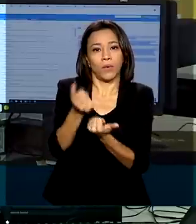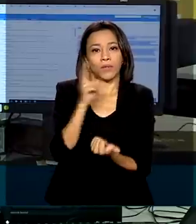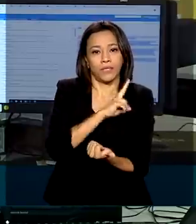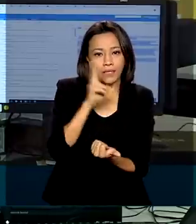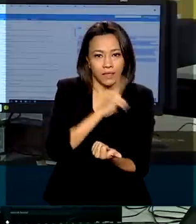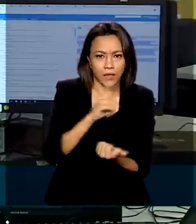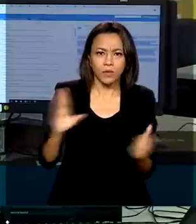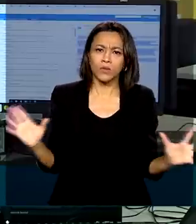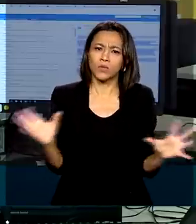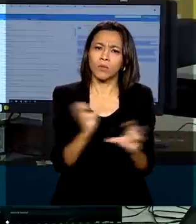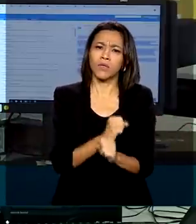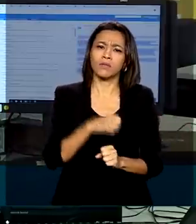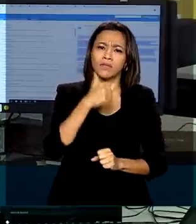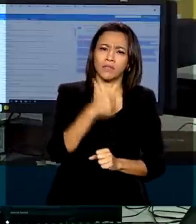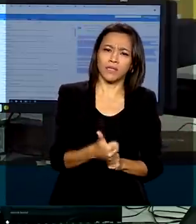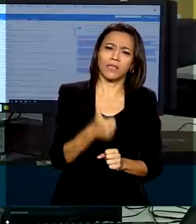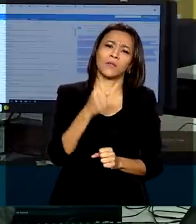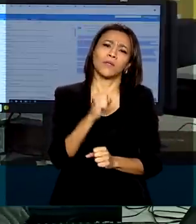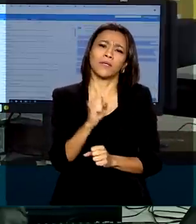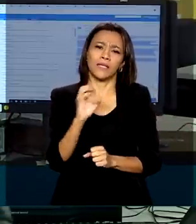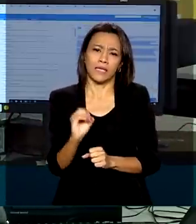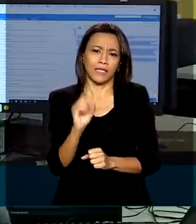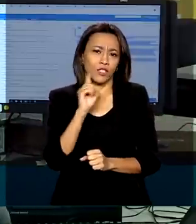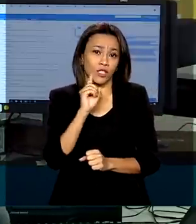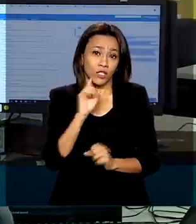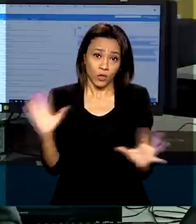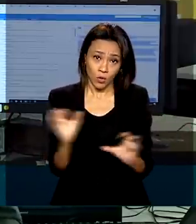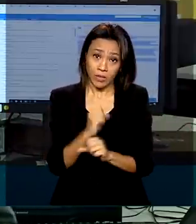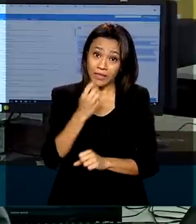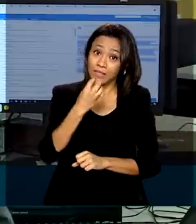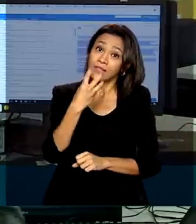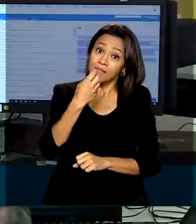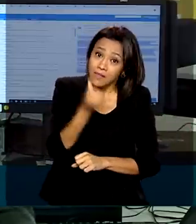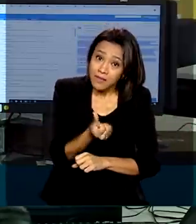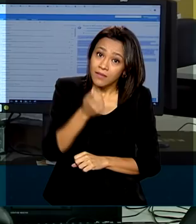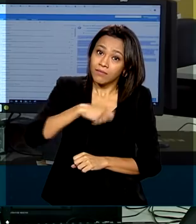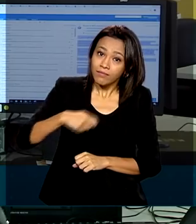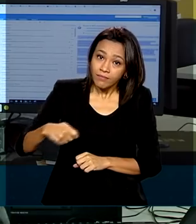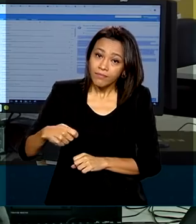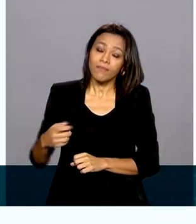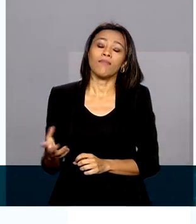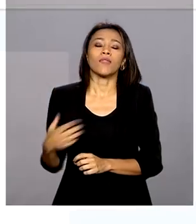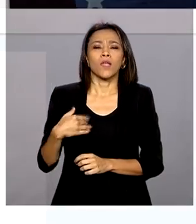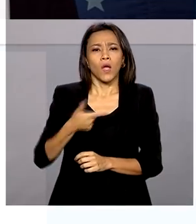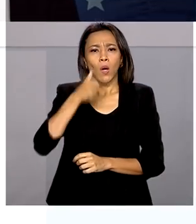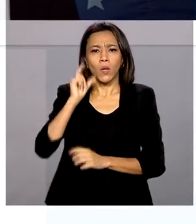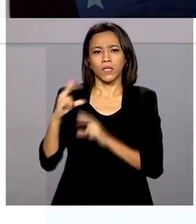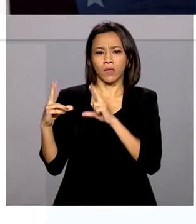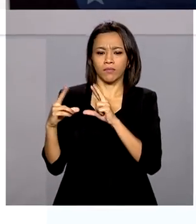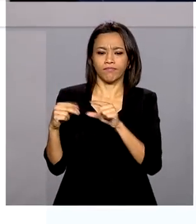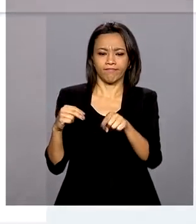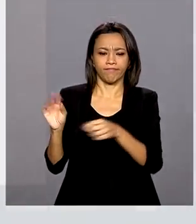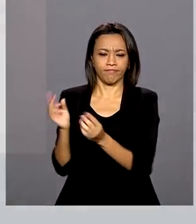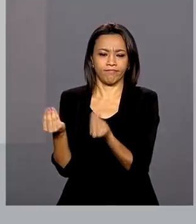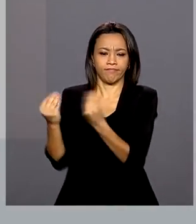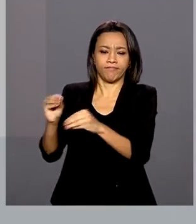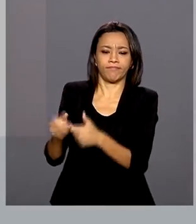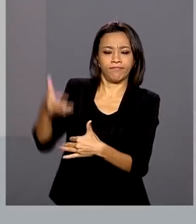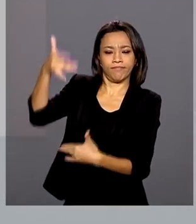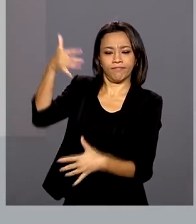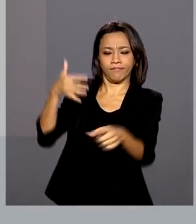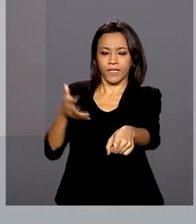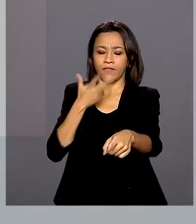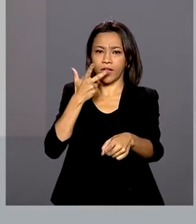180 dias, seis meses. O presidente falou ontem pelo Twitter, junto ao ministro Paulo Guedes, que a prorrogação do